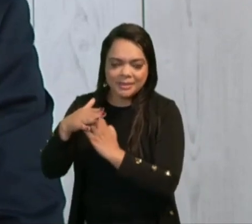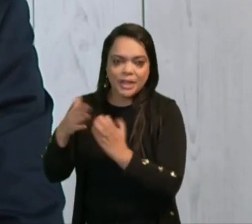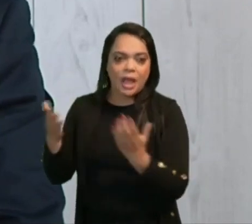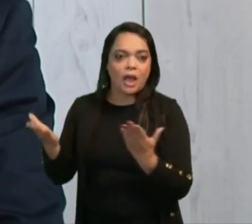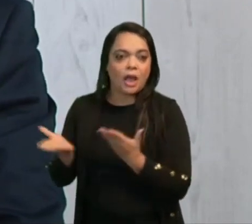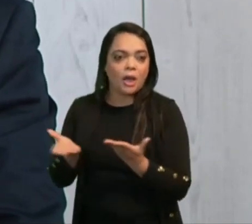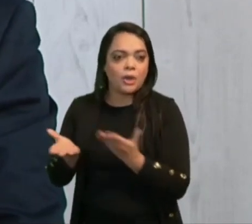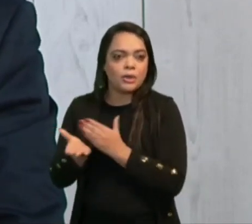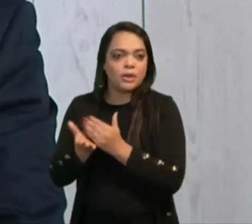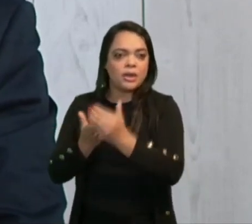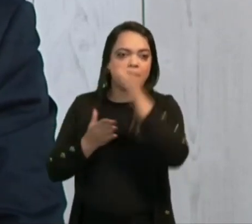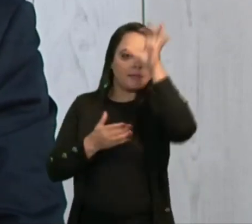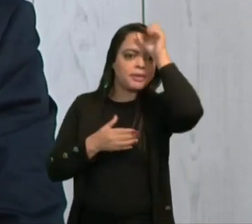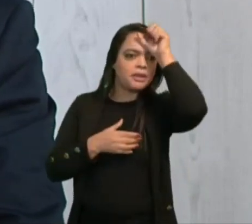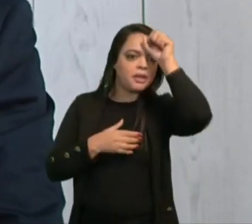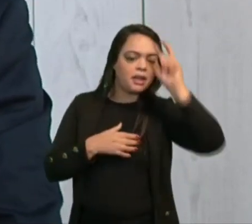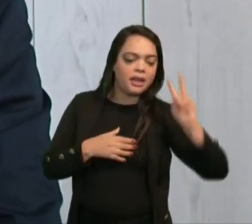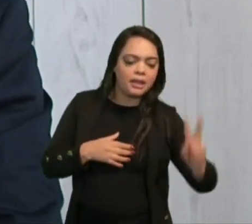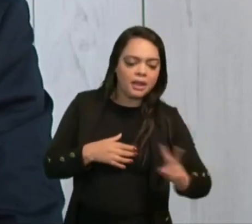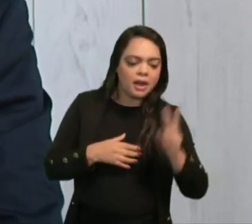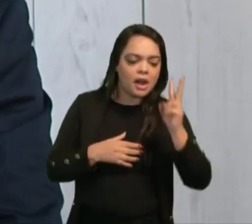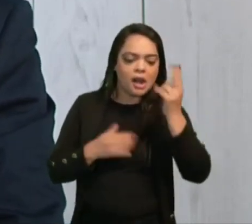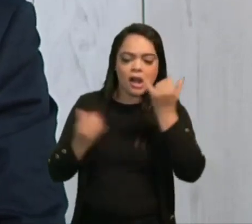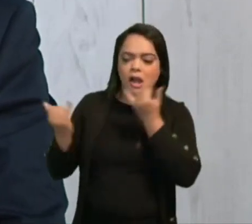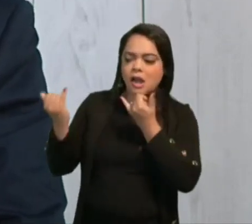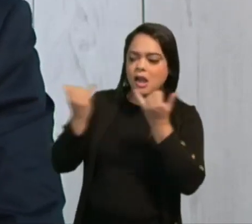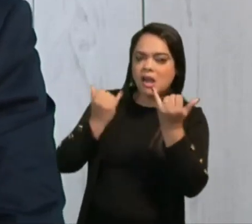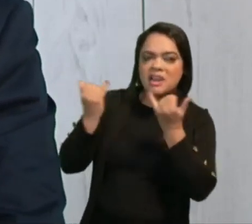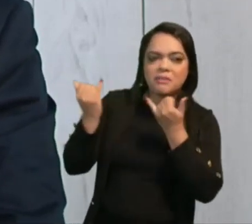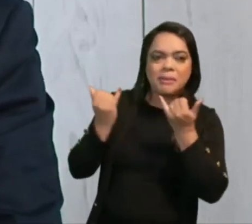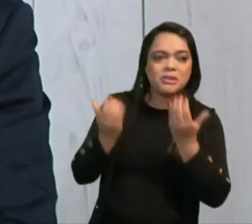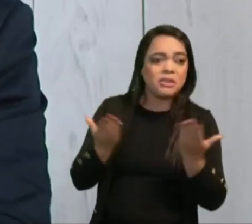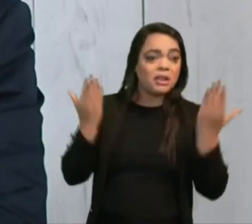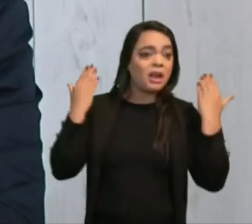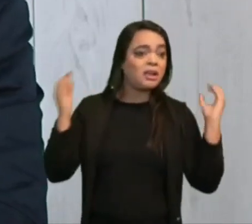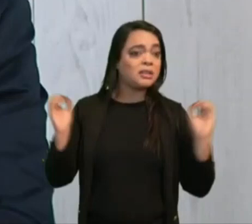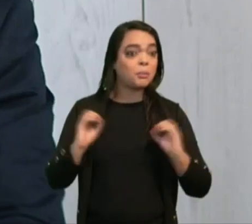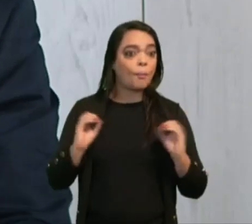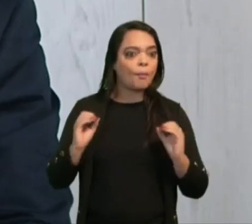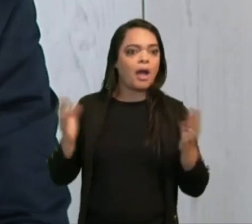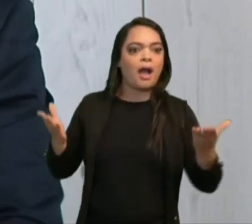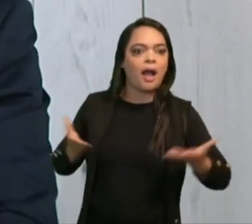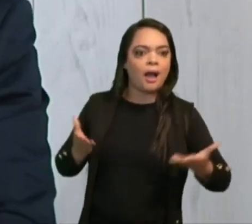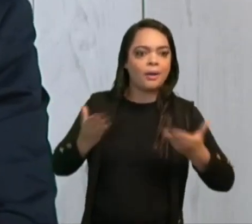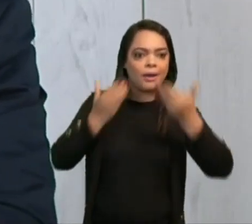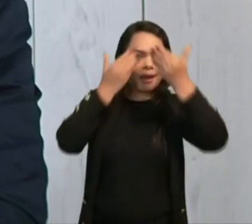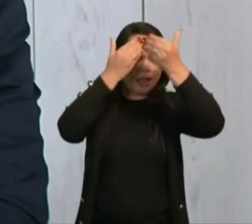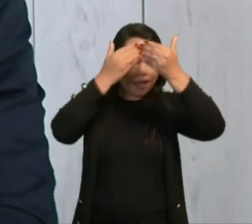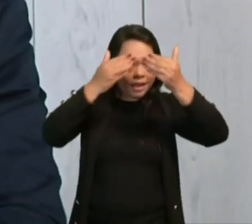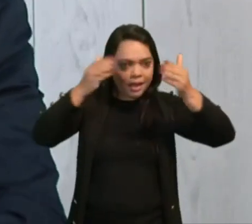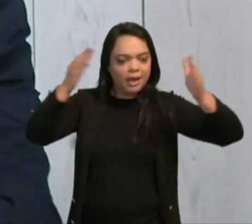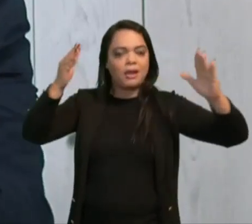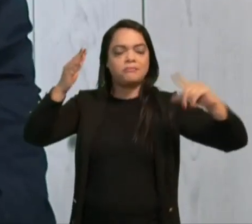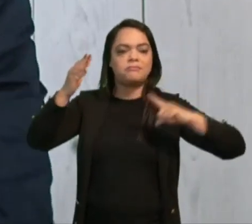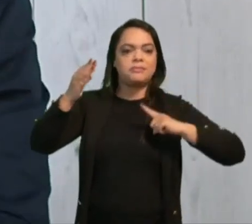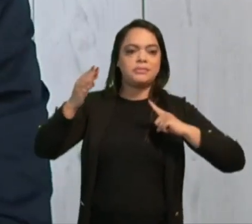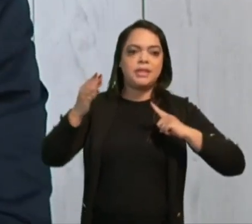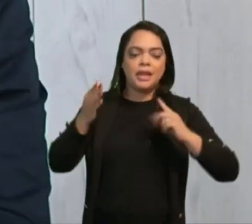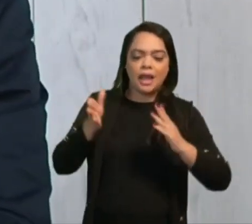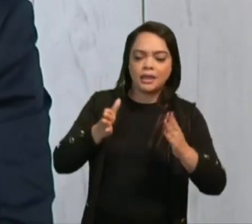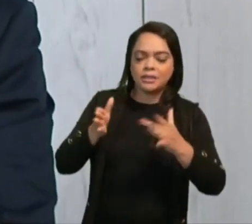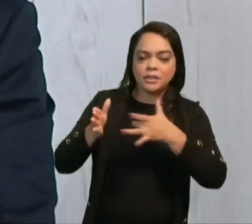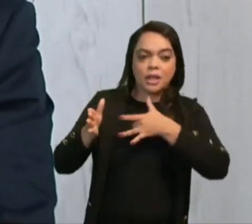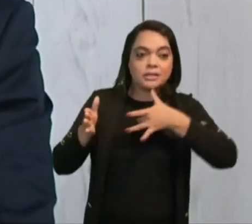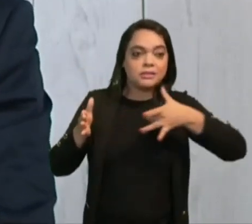valores, a informações que antes ele não tinha. Então, ele tem acesso a um meio que é muito mais saudável para a